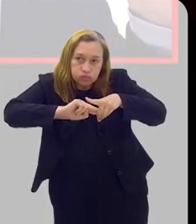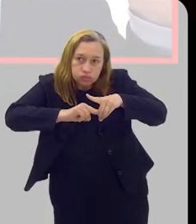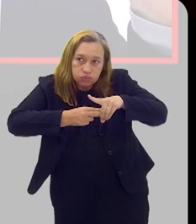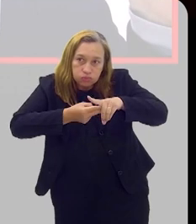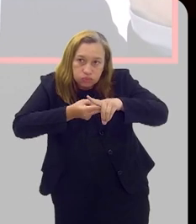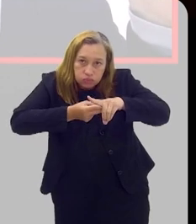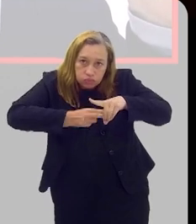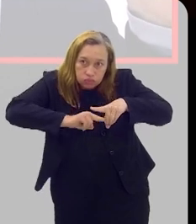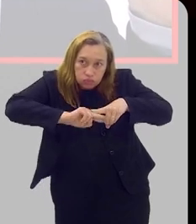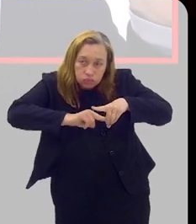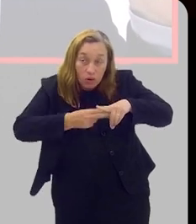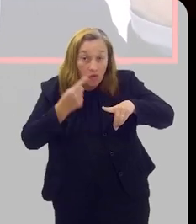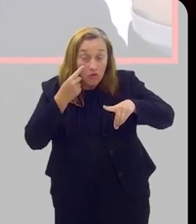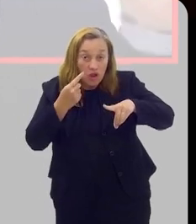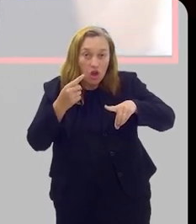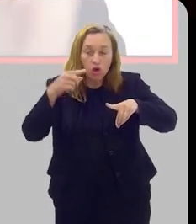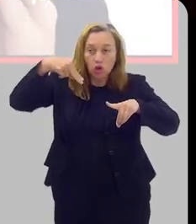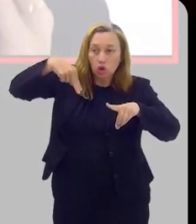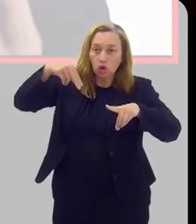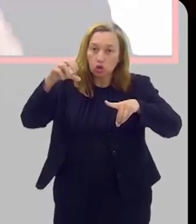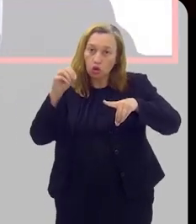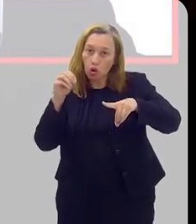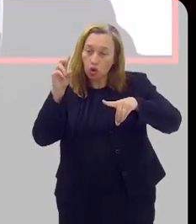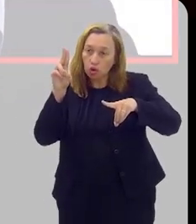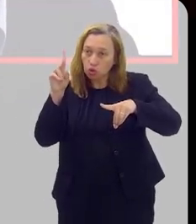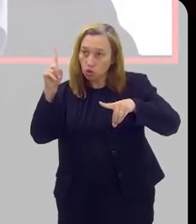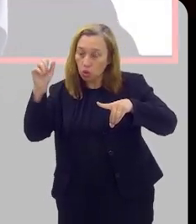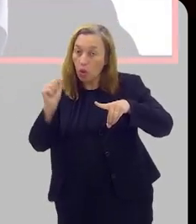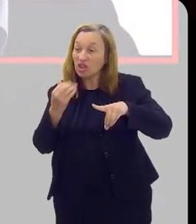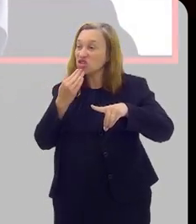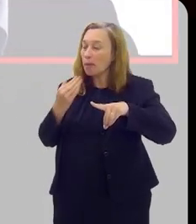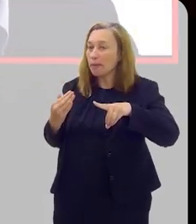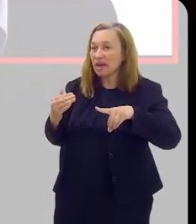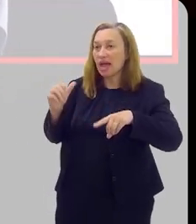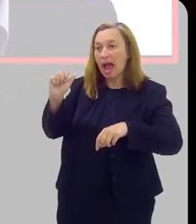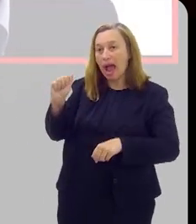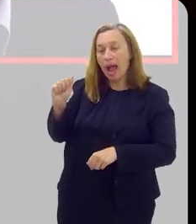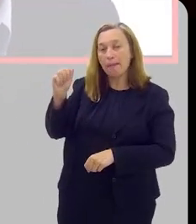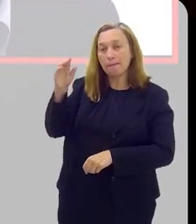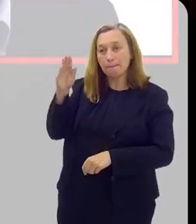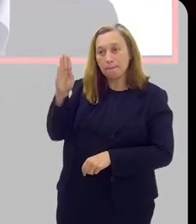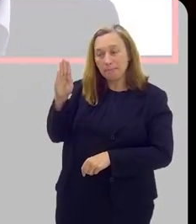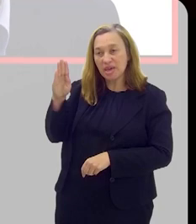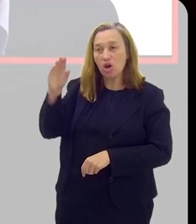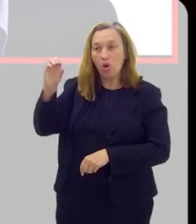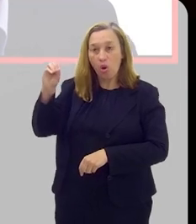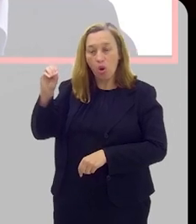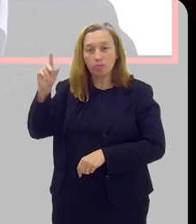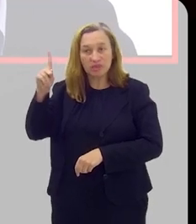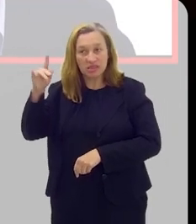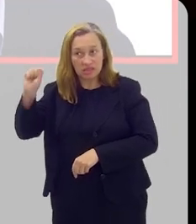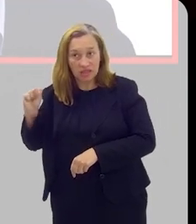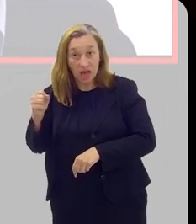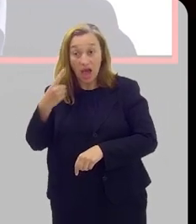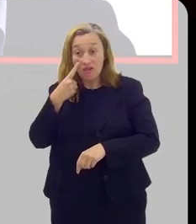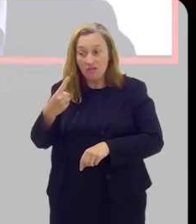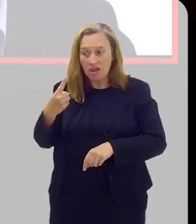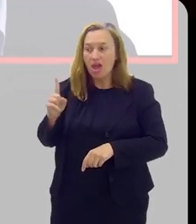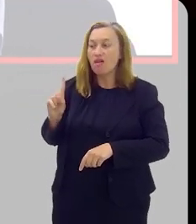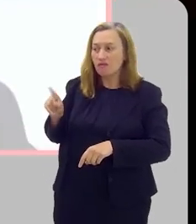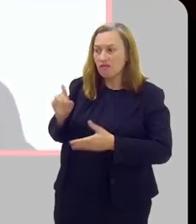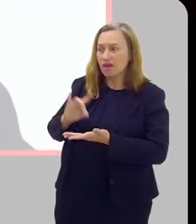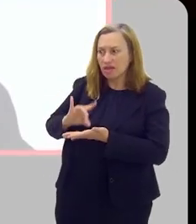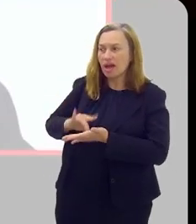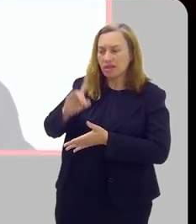alterado, com o nódulo suspeito, a gente junta os dois, solicita uma biópsia e na biópsia vem lá, é mesmo câncer de próstata.